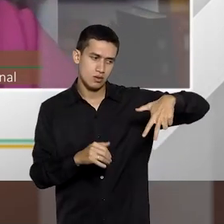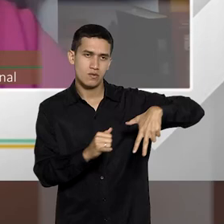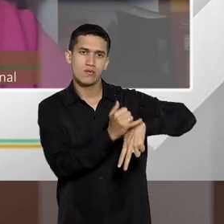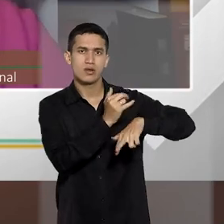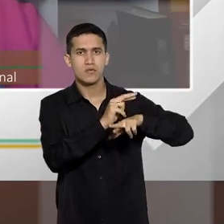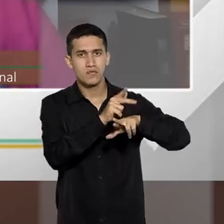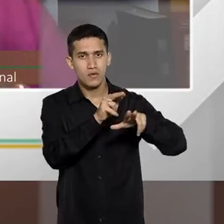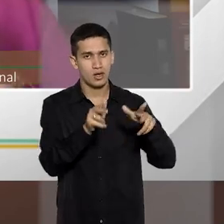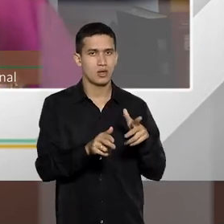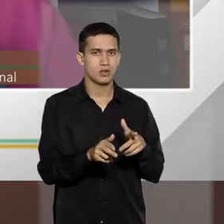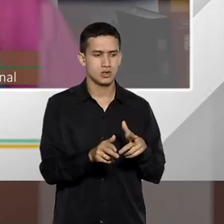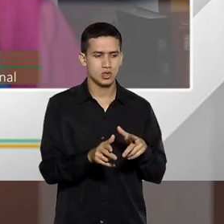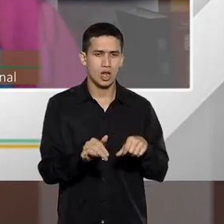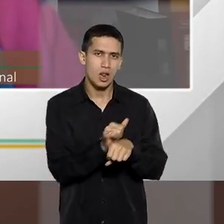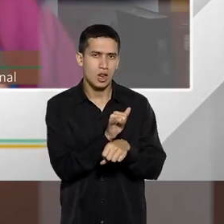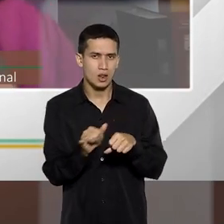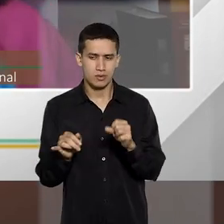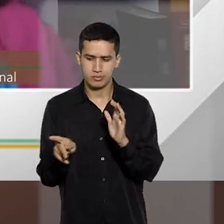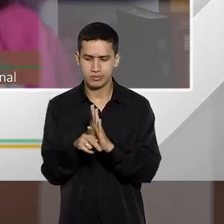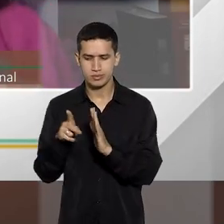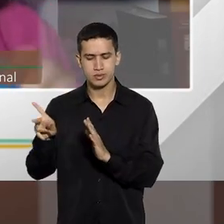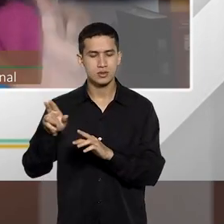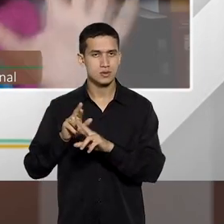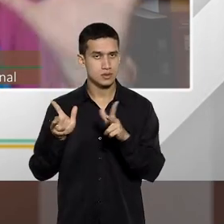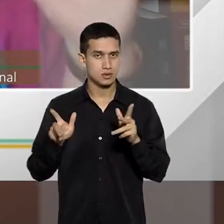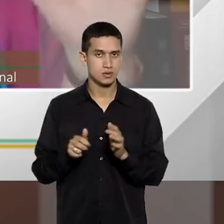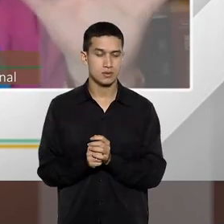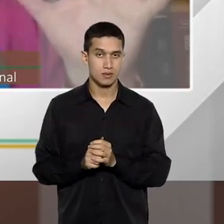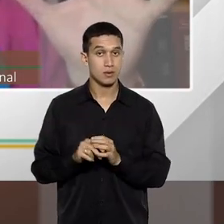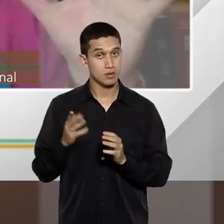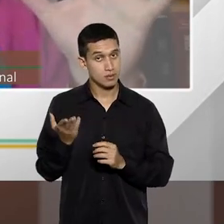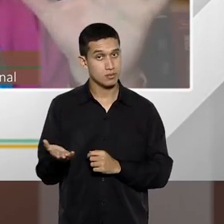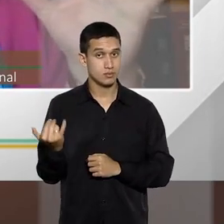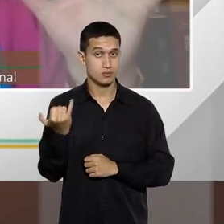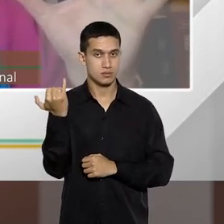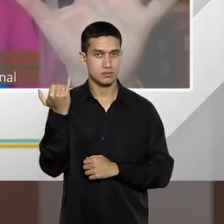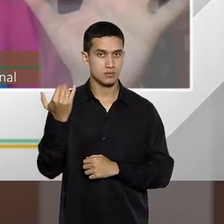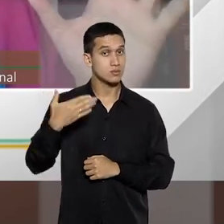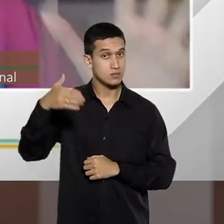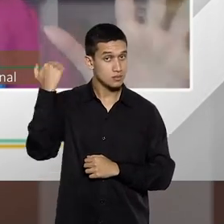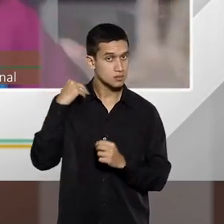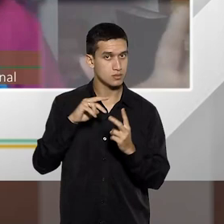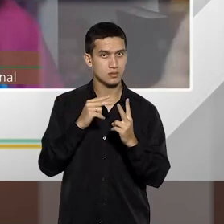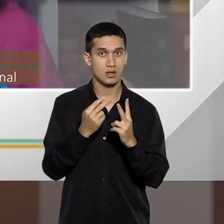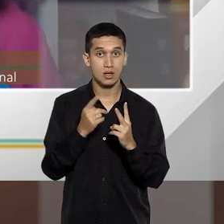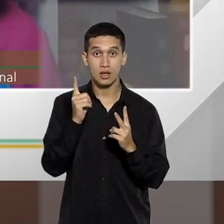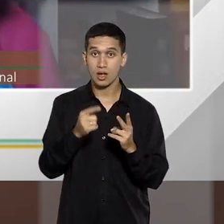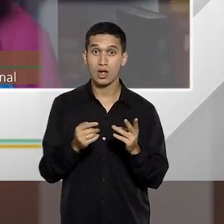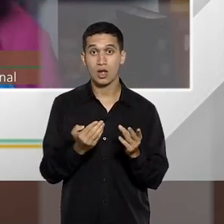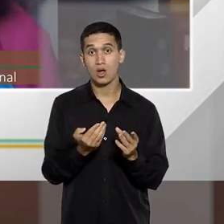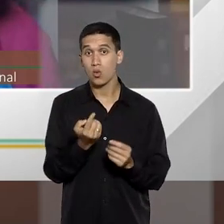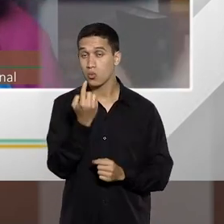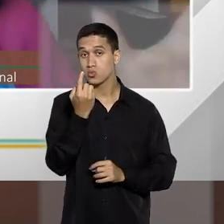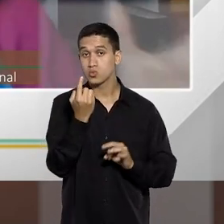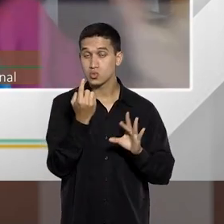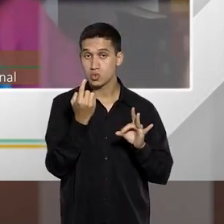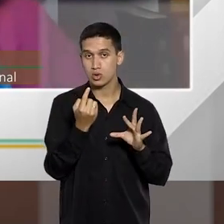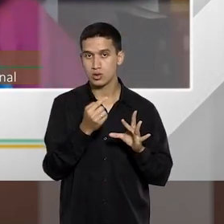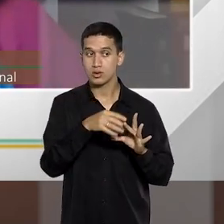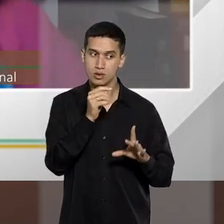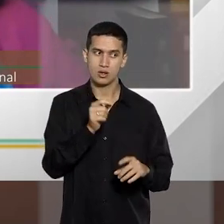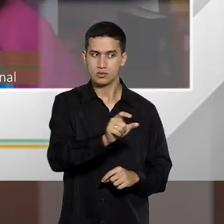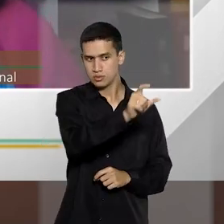distintas. Então, isso é importante. Na outra hipótese, é uma ação única. Então, no concurso formal, a